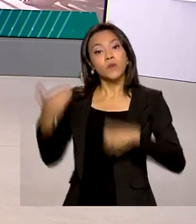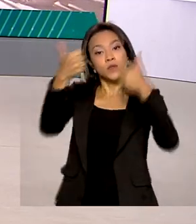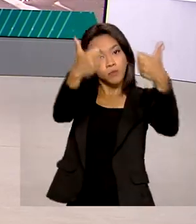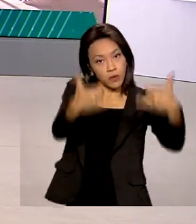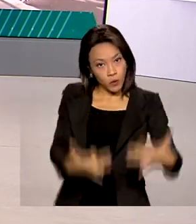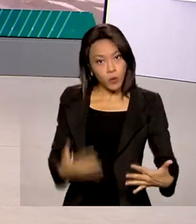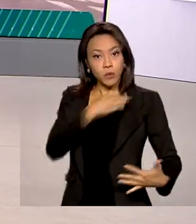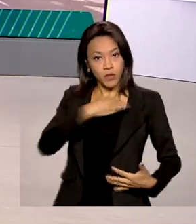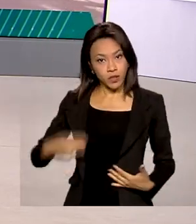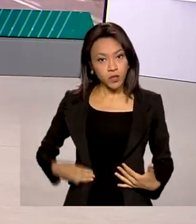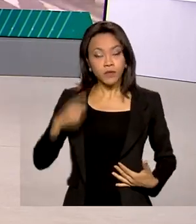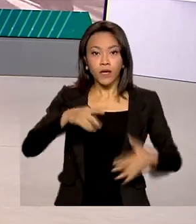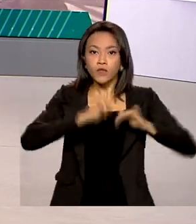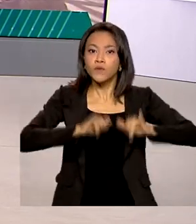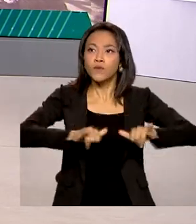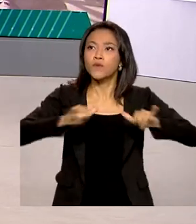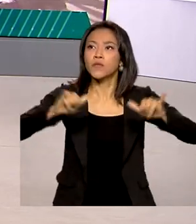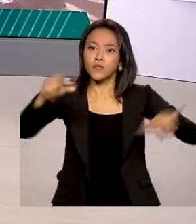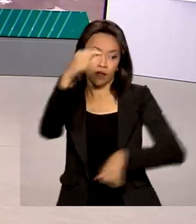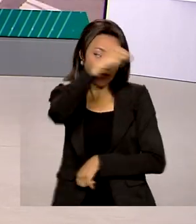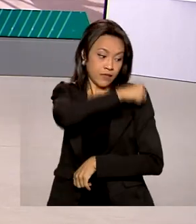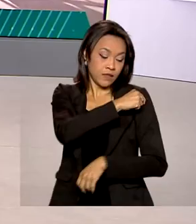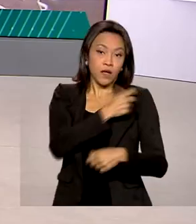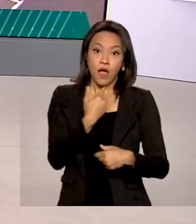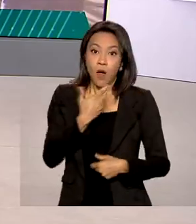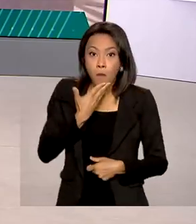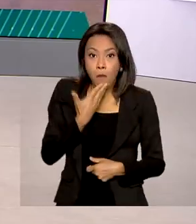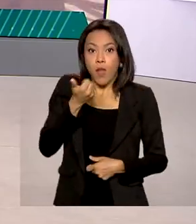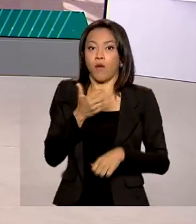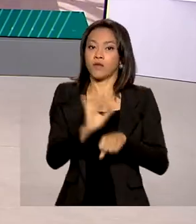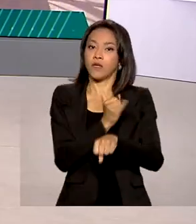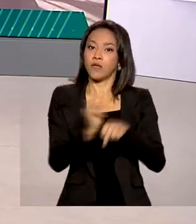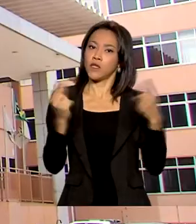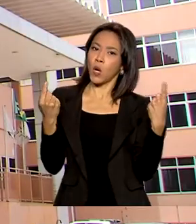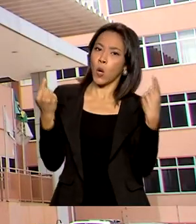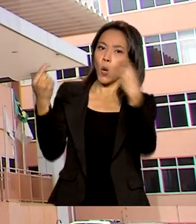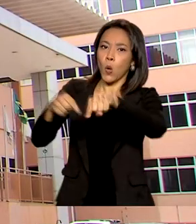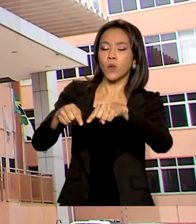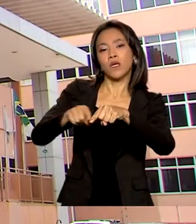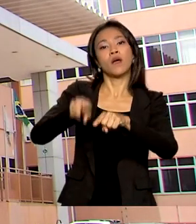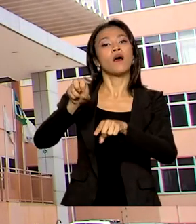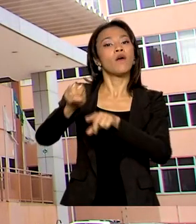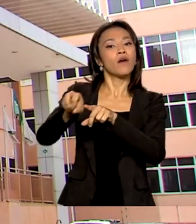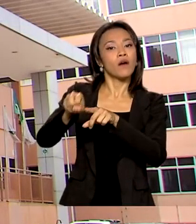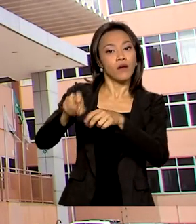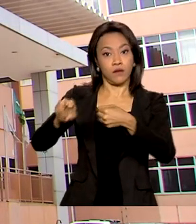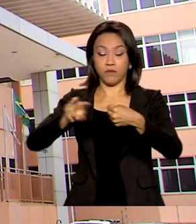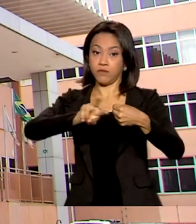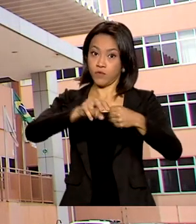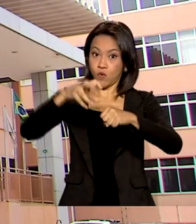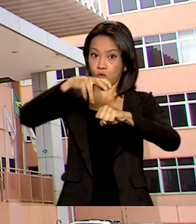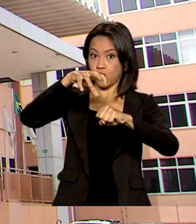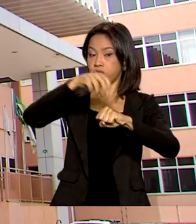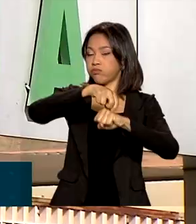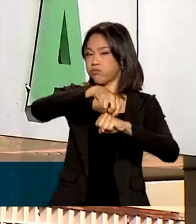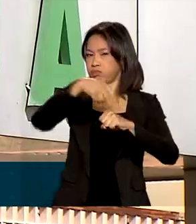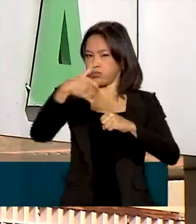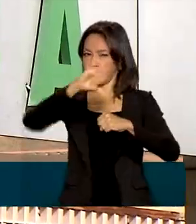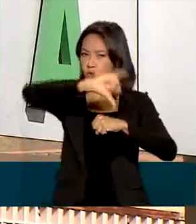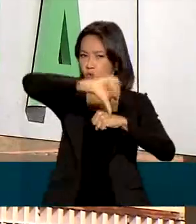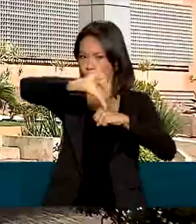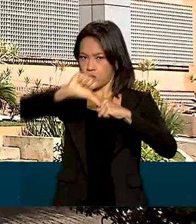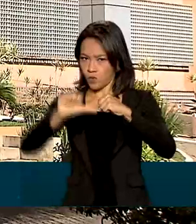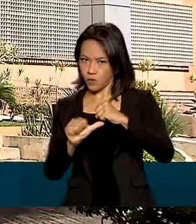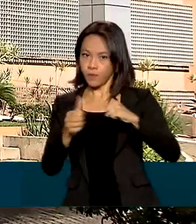vacinação brasileira ainda é a melhor ação contra a variante Ômicron. O Ministério da Saúde aguarda a liberação